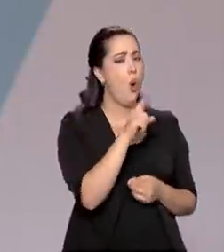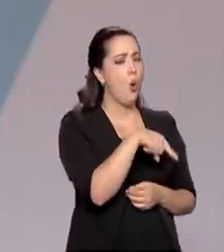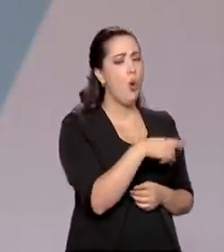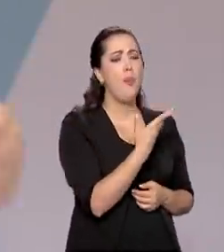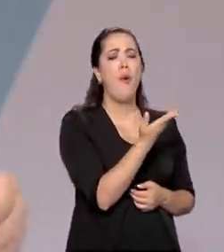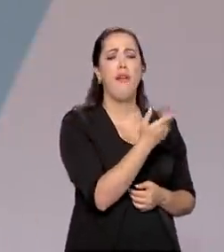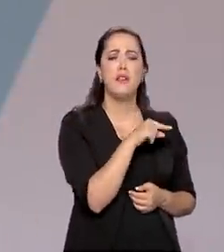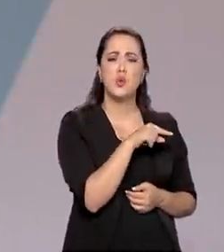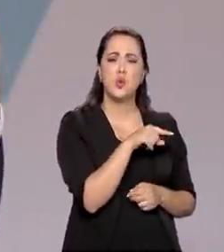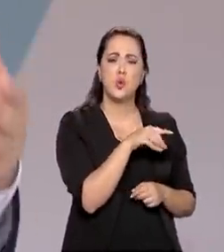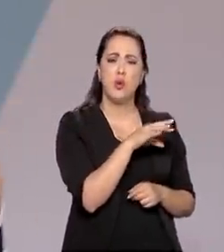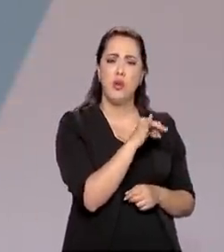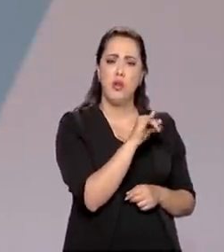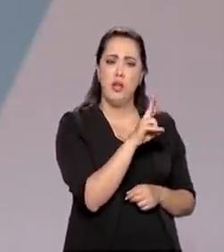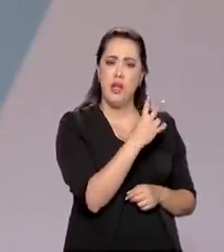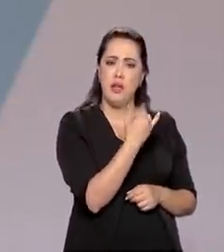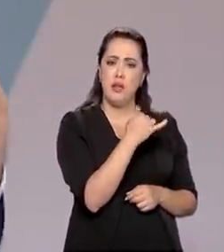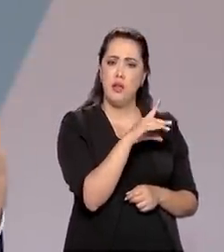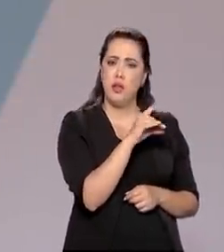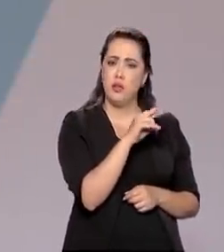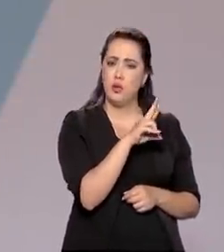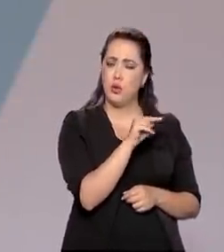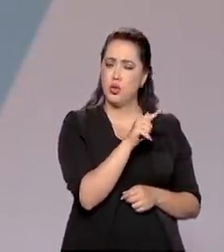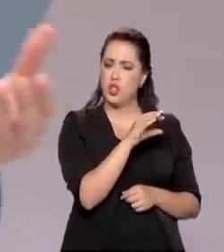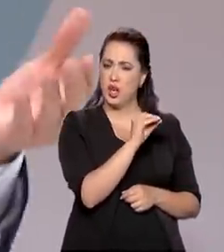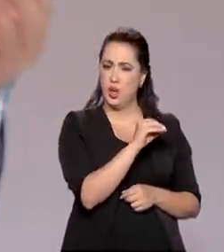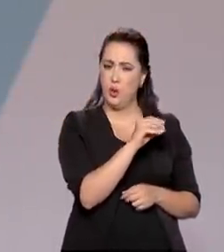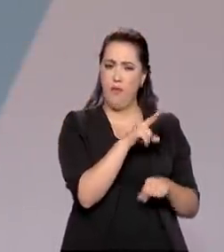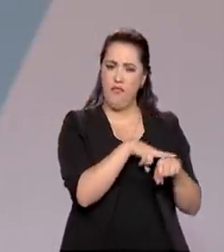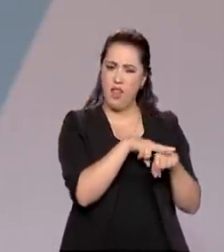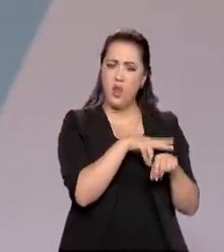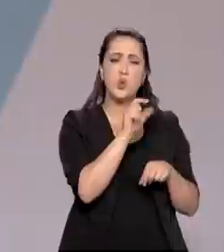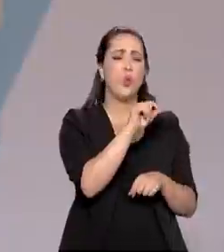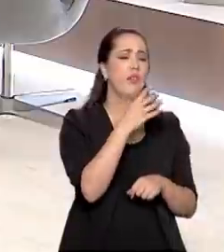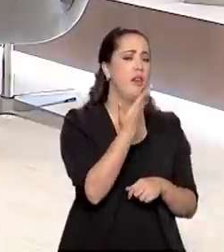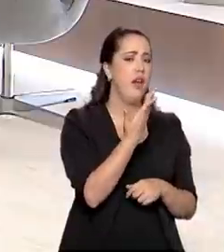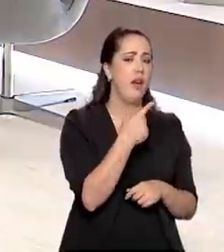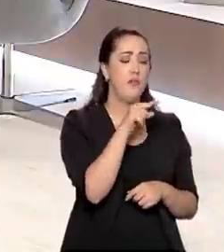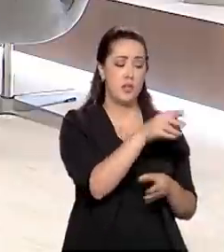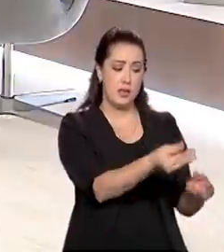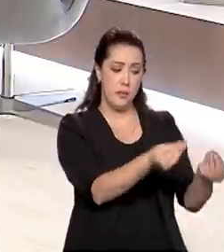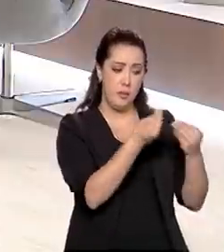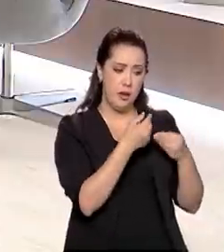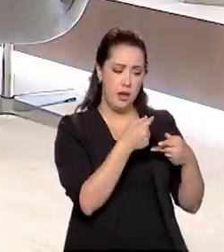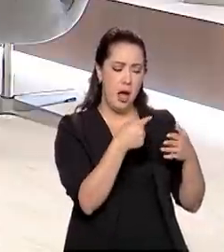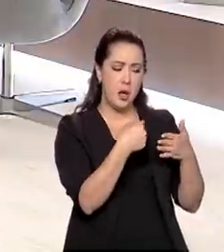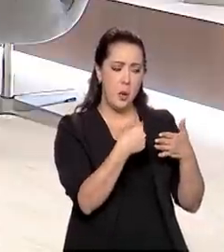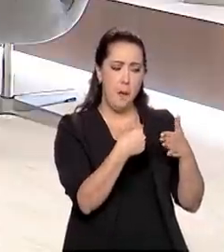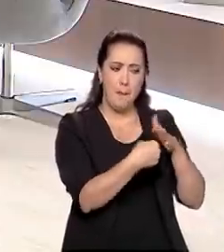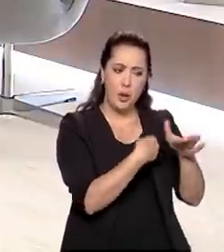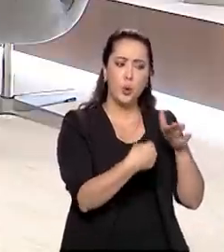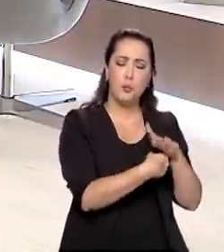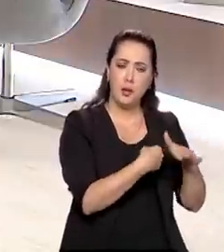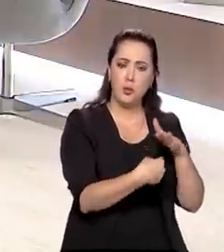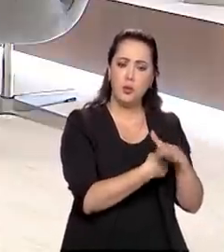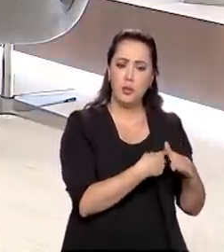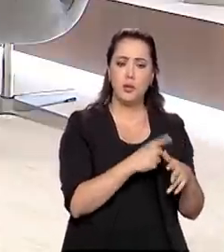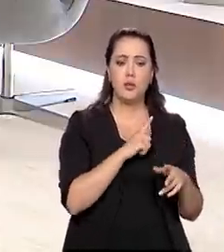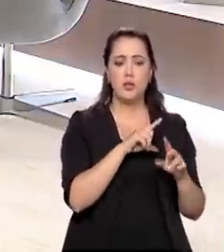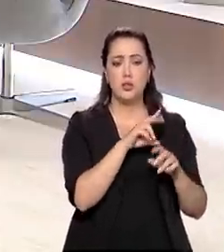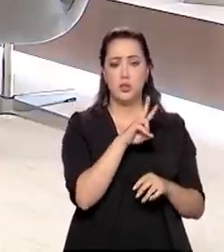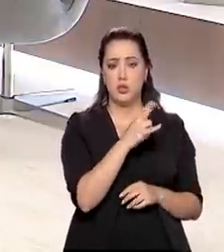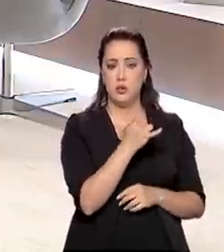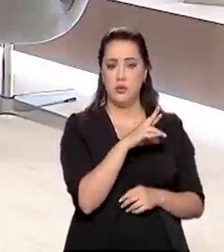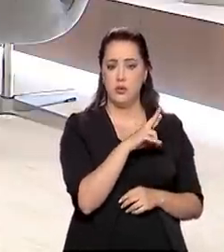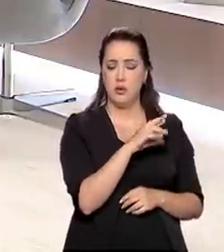curioso, quando eu estava me preparando aqui para a entrevista, vocês do Ministério me mandaram algumas questões e, dentre elas, estava o